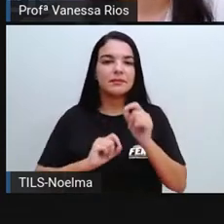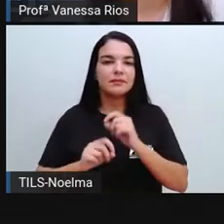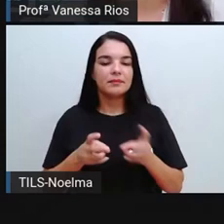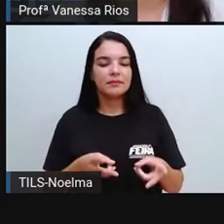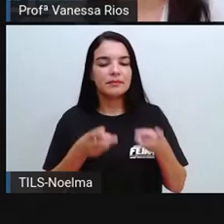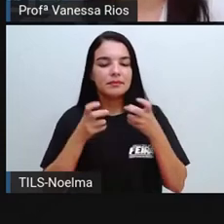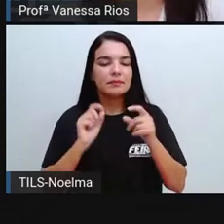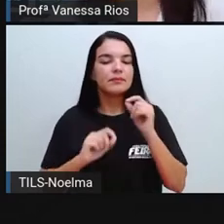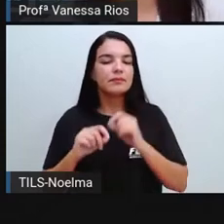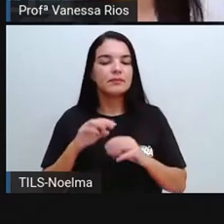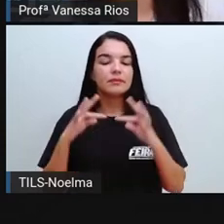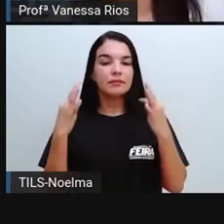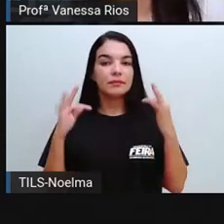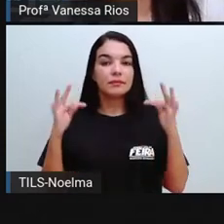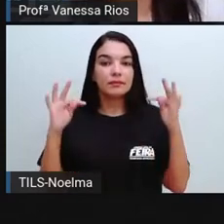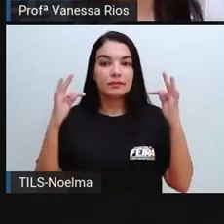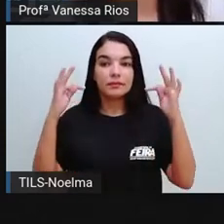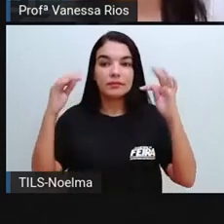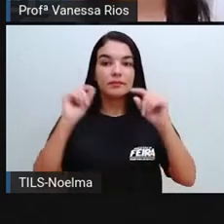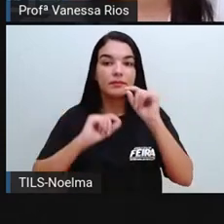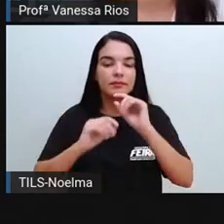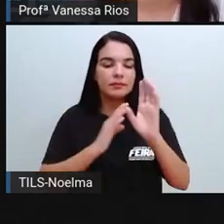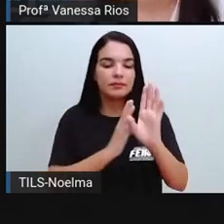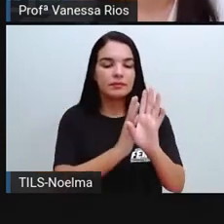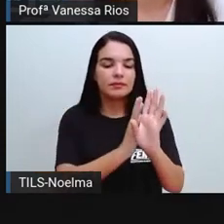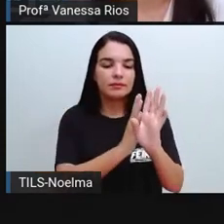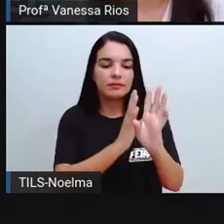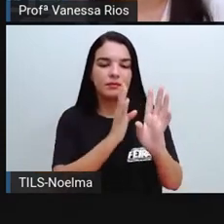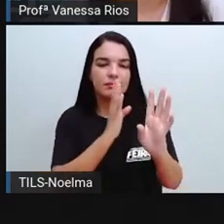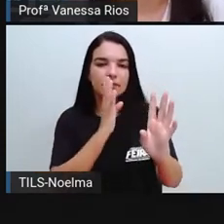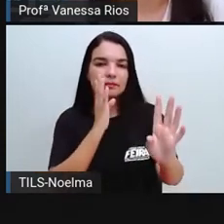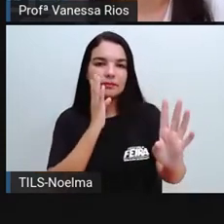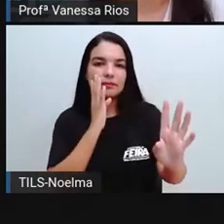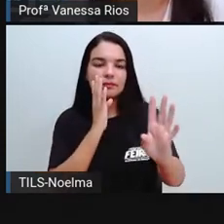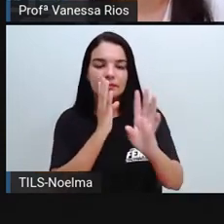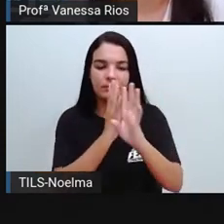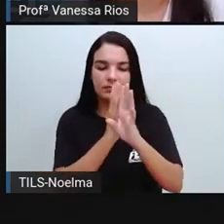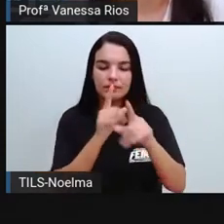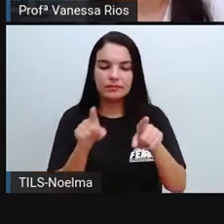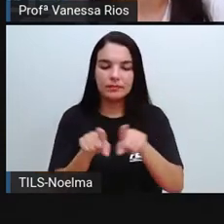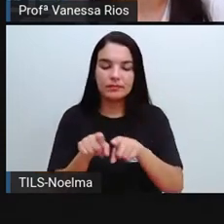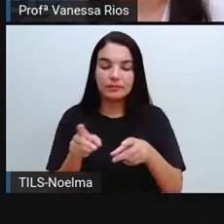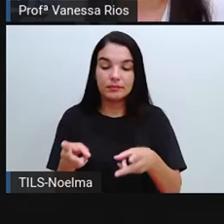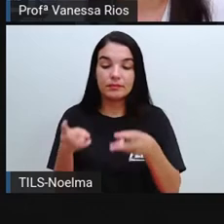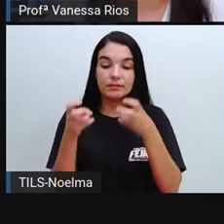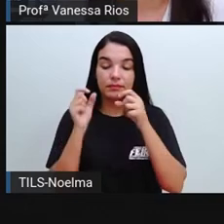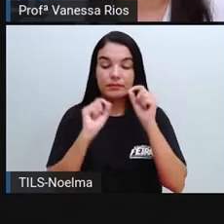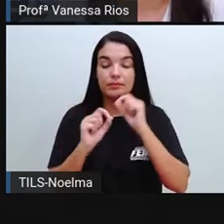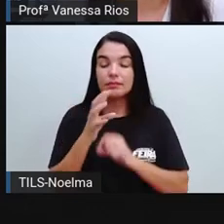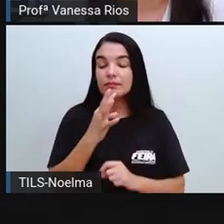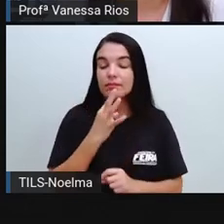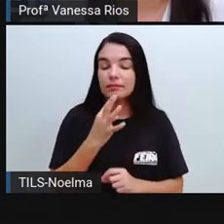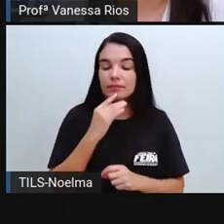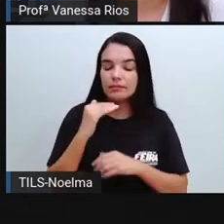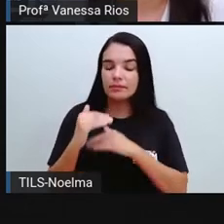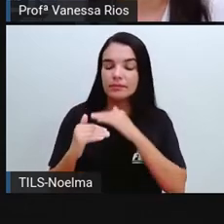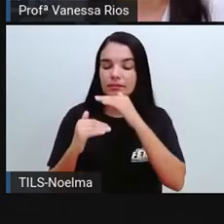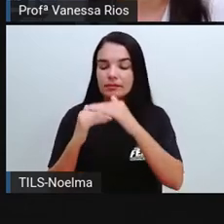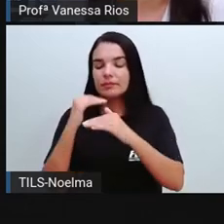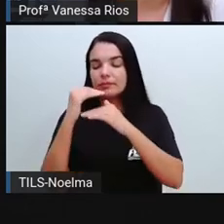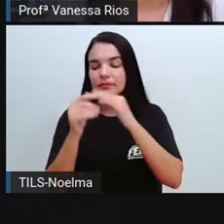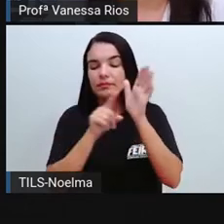técnicas, as plantas enfileiradas, percebendo também a importância dos conhecimentos, do desenvolvimento, da